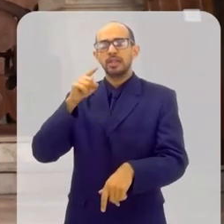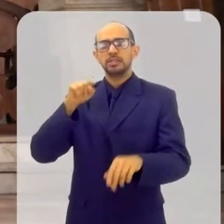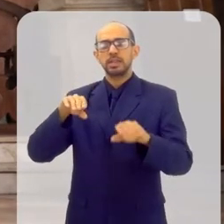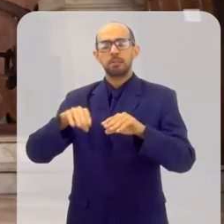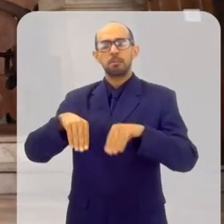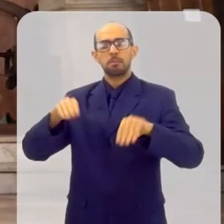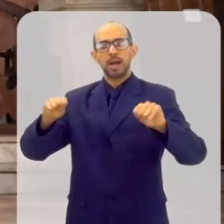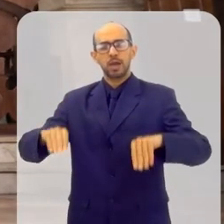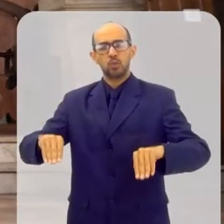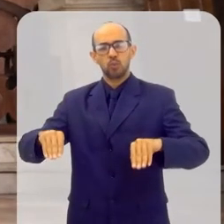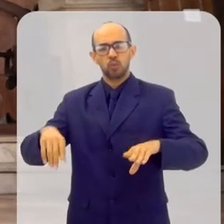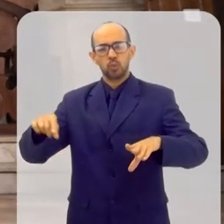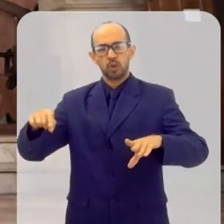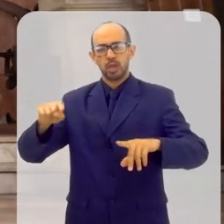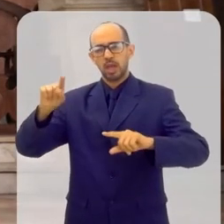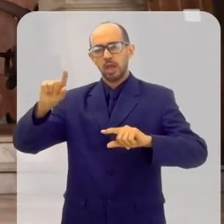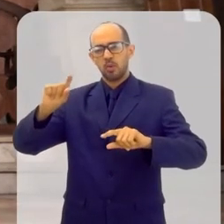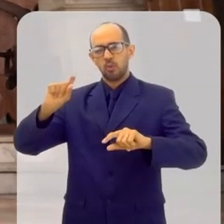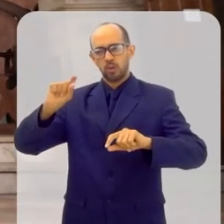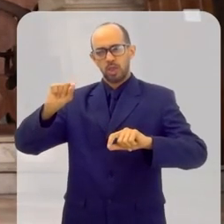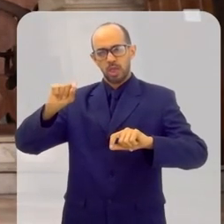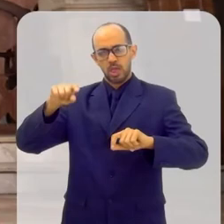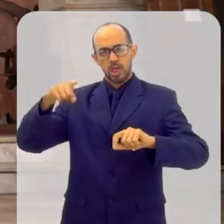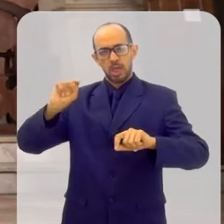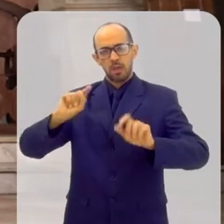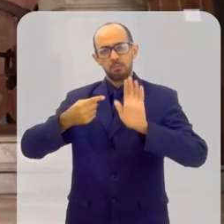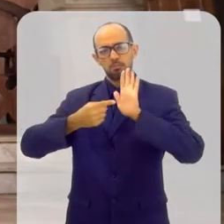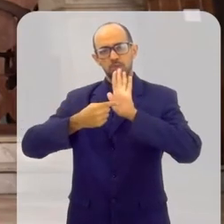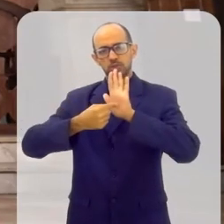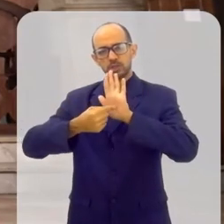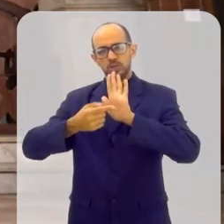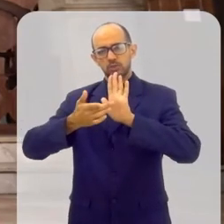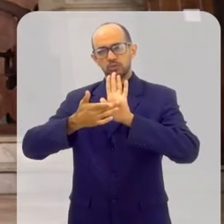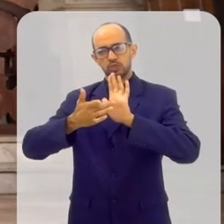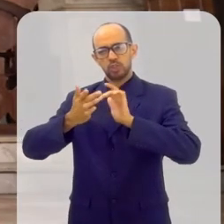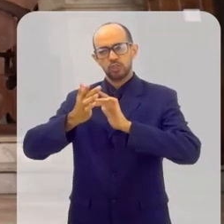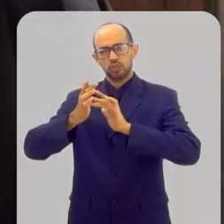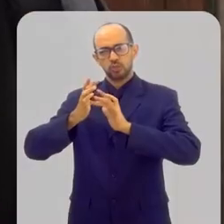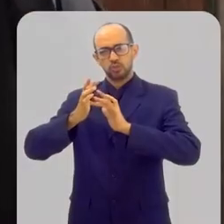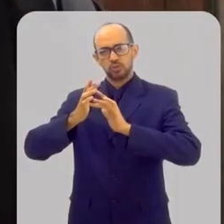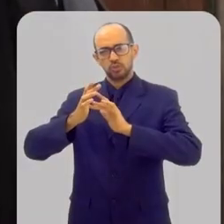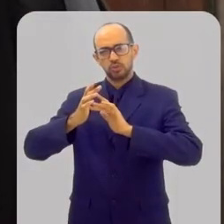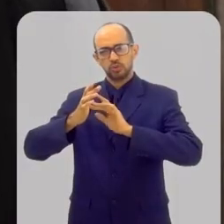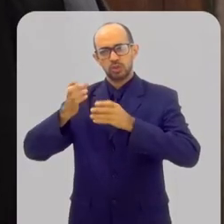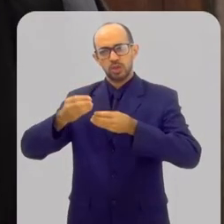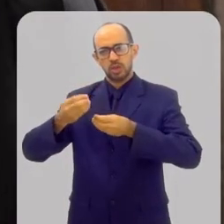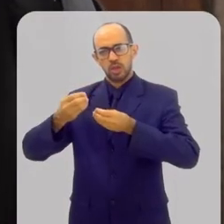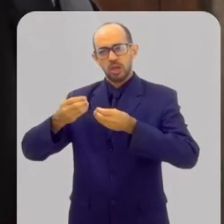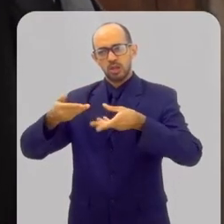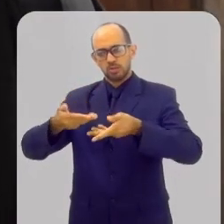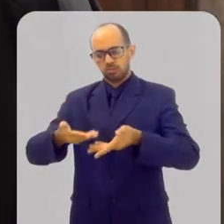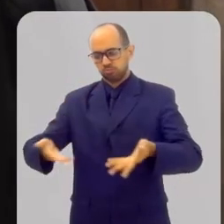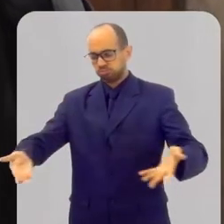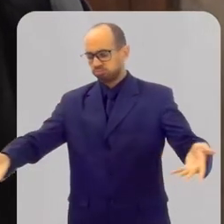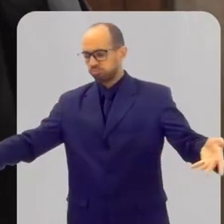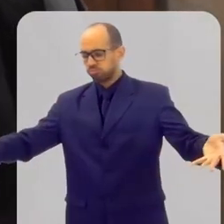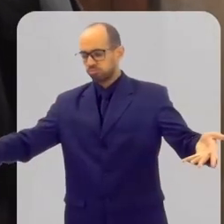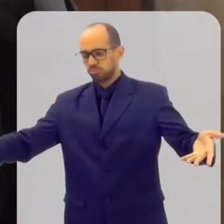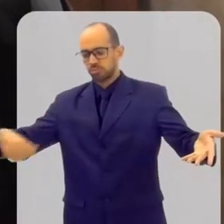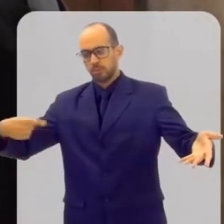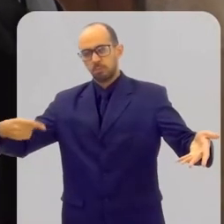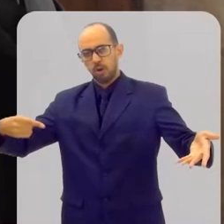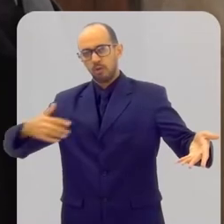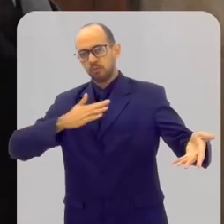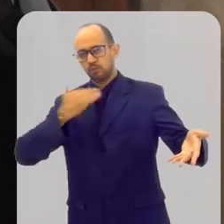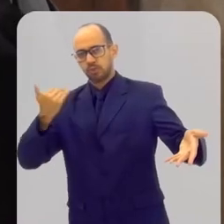sobre este pano. E este pano aí vemos a representação, o quê? De Jesus Cristo depositado no seu